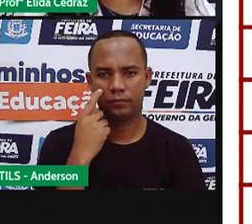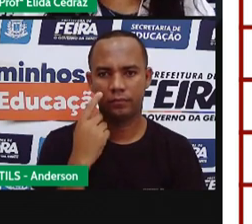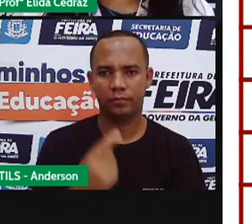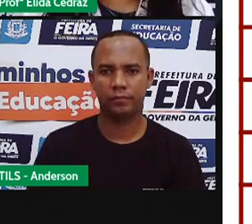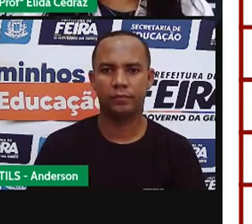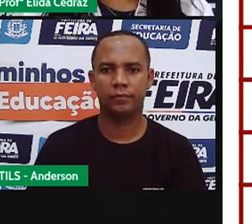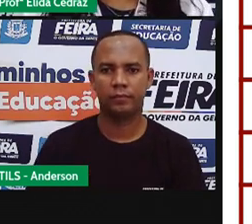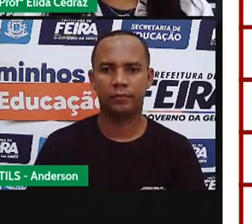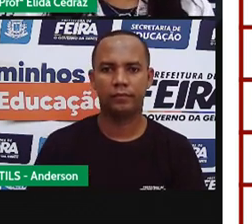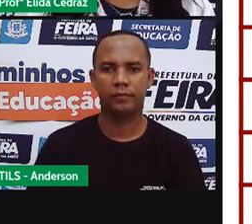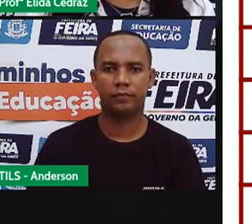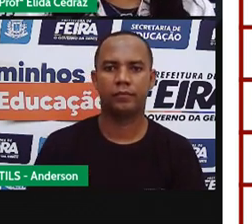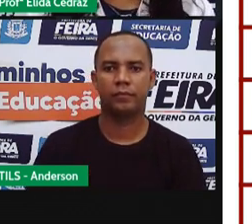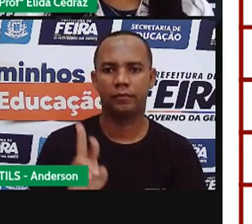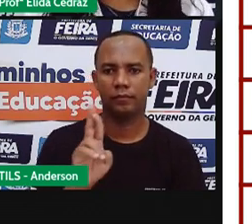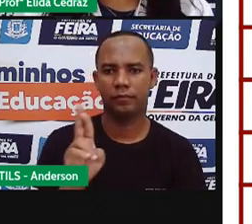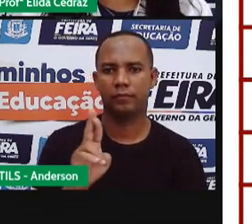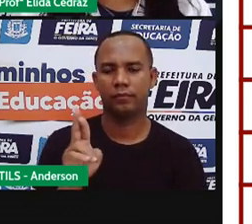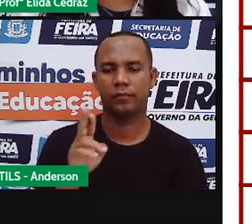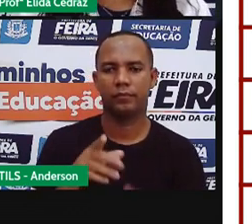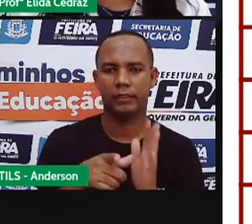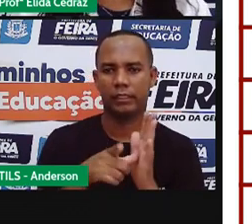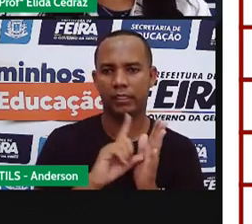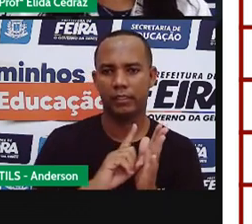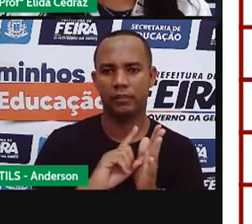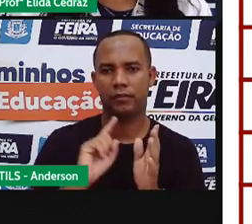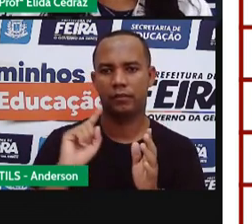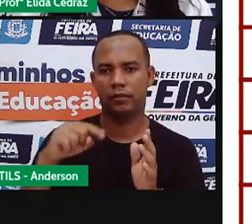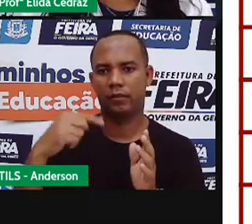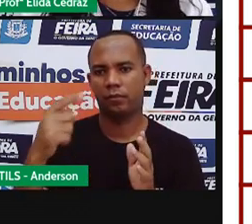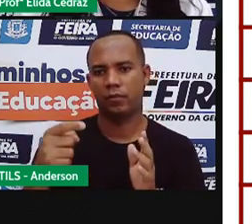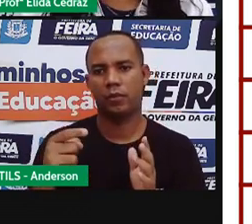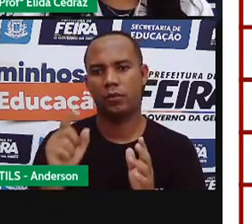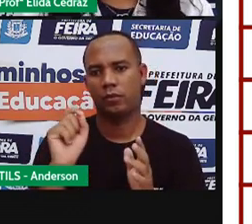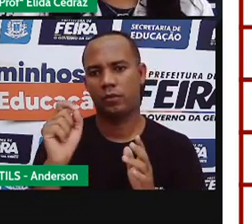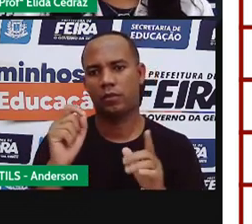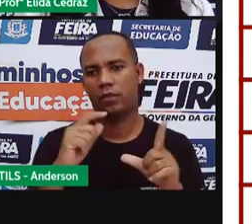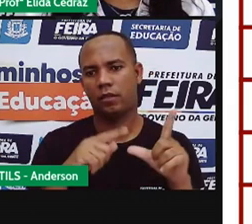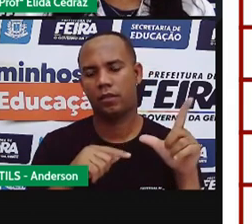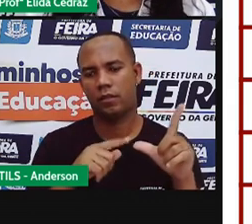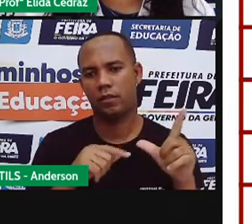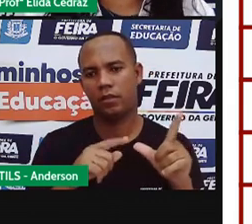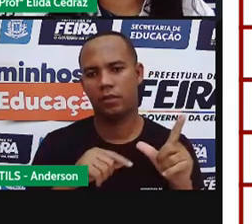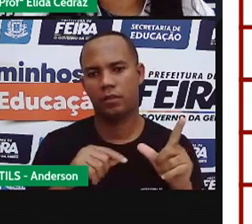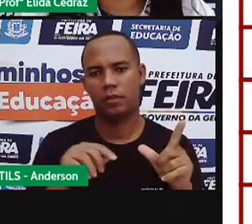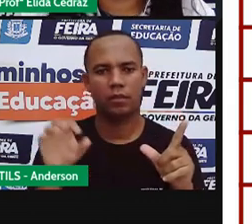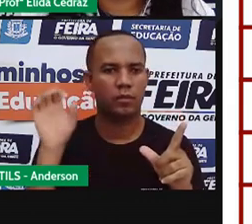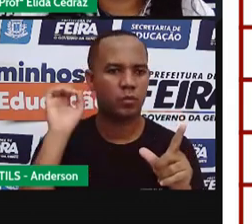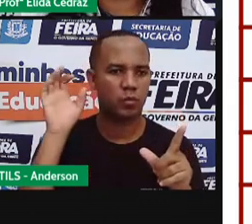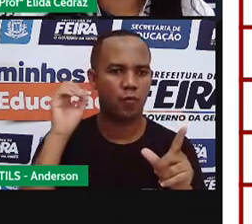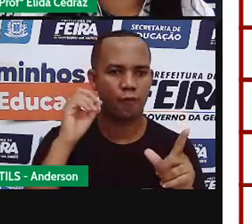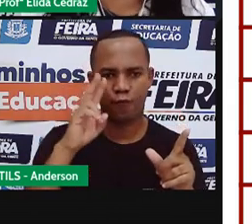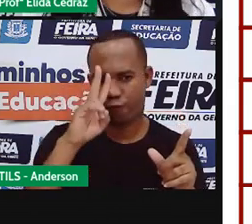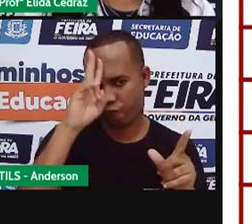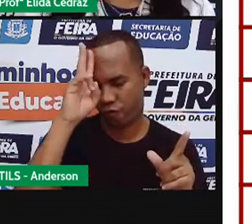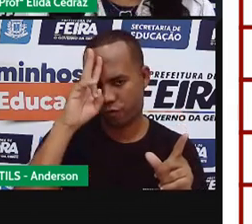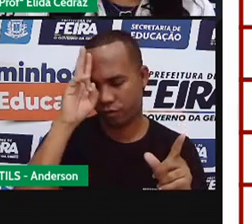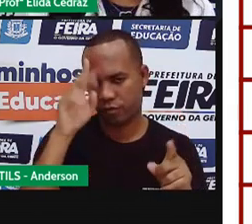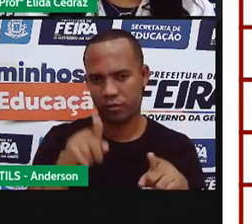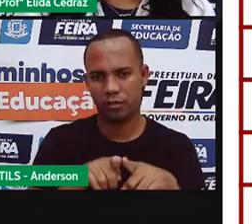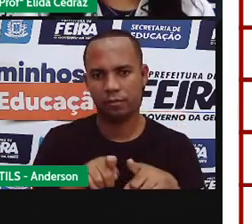O R antes e depois das consoantes tem um som forte.